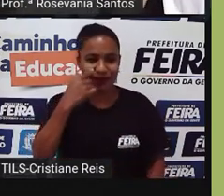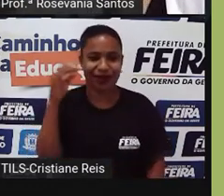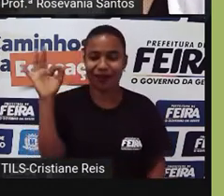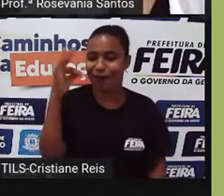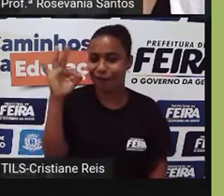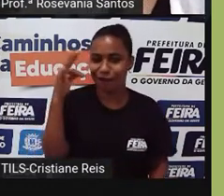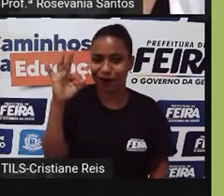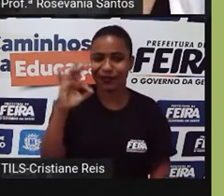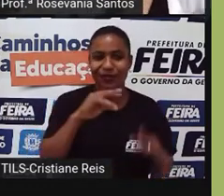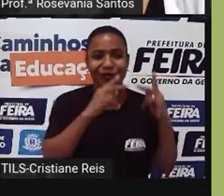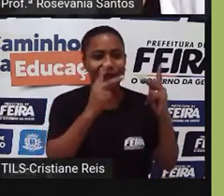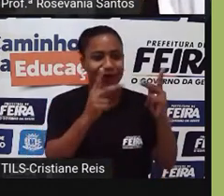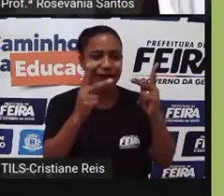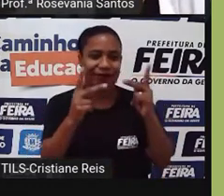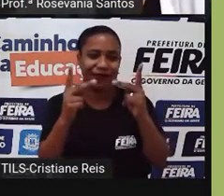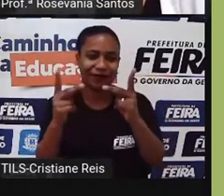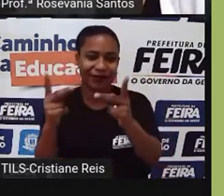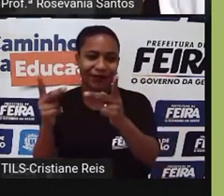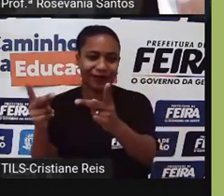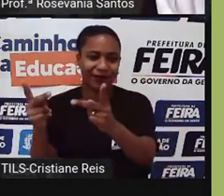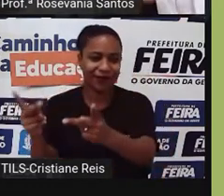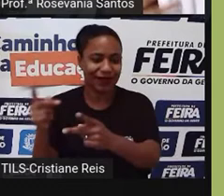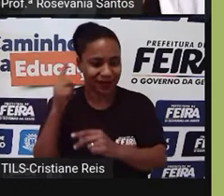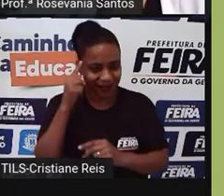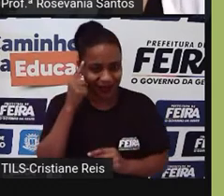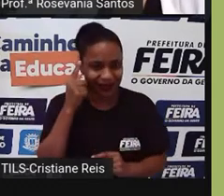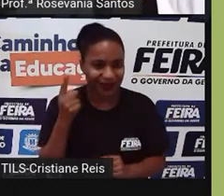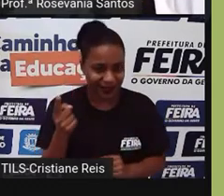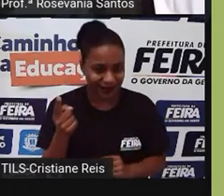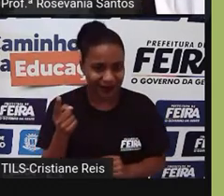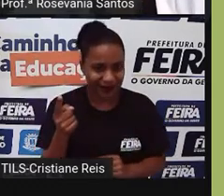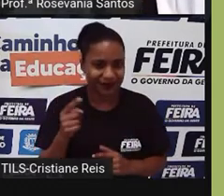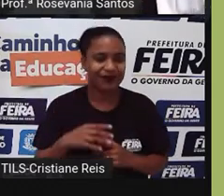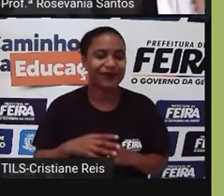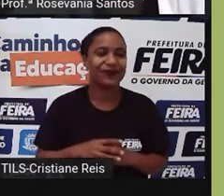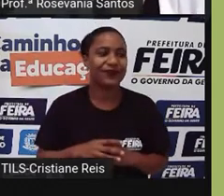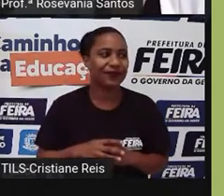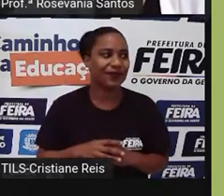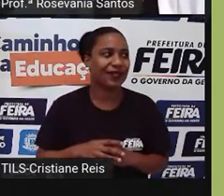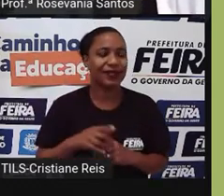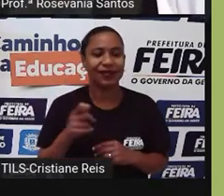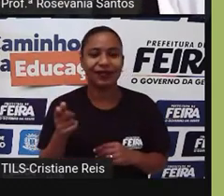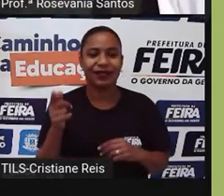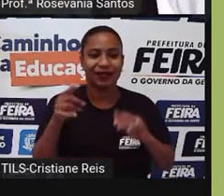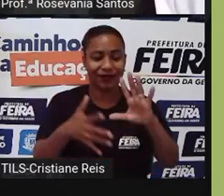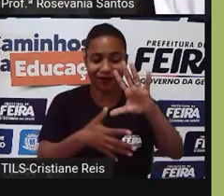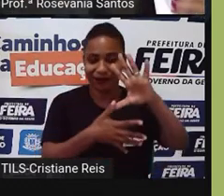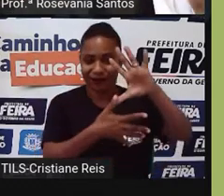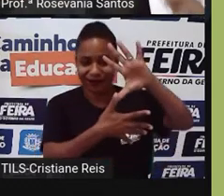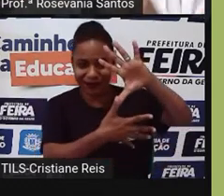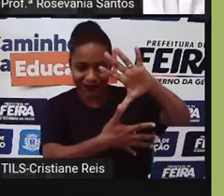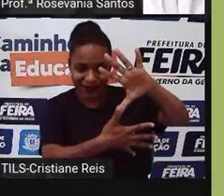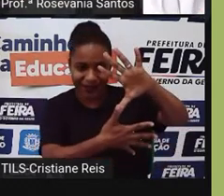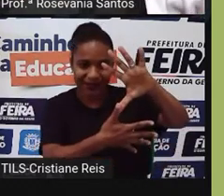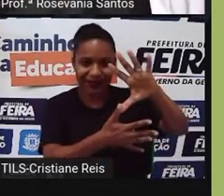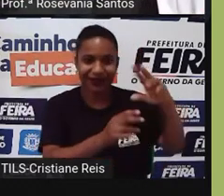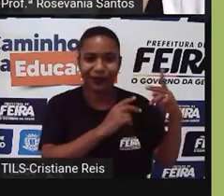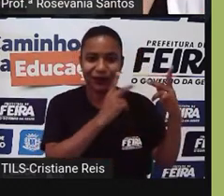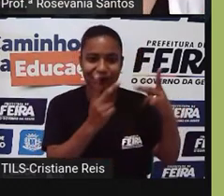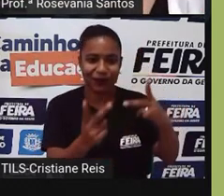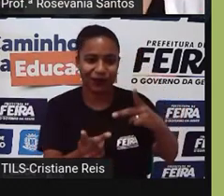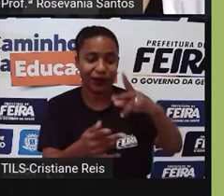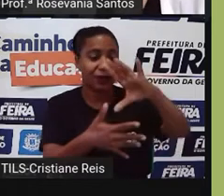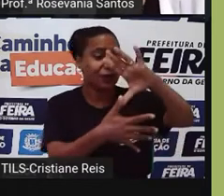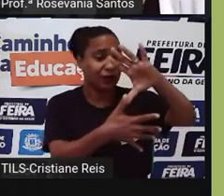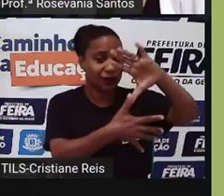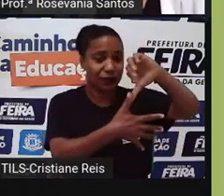indo em direção às colônias, né, e da Leymar, né, essa questão da América, conquistar tanto a América do Norte como